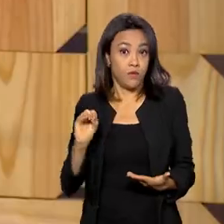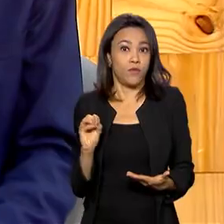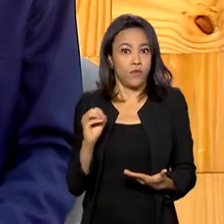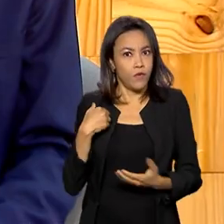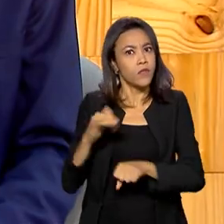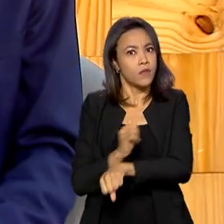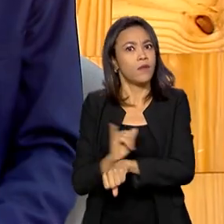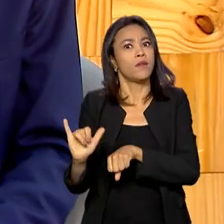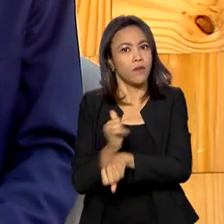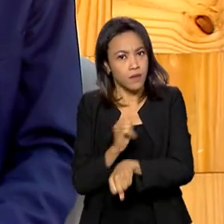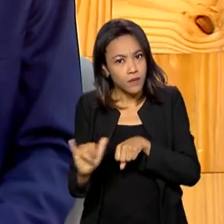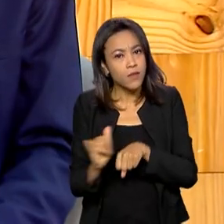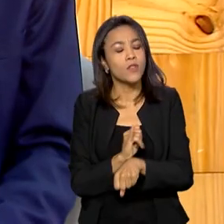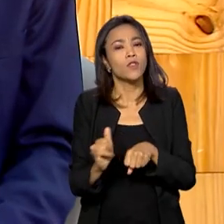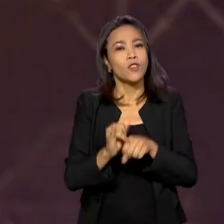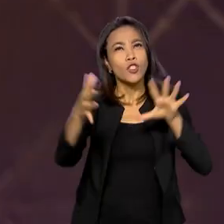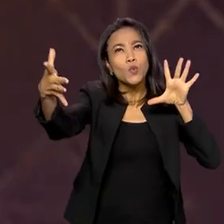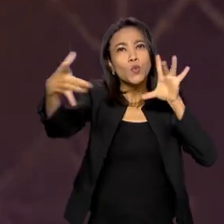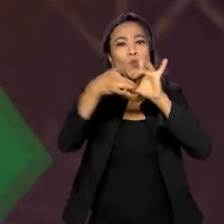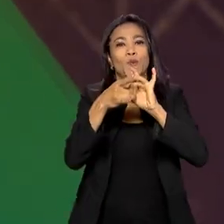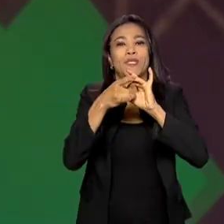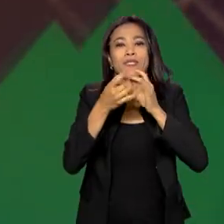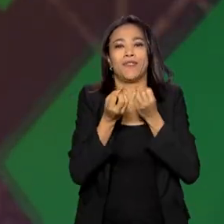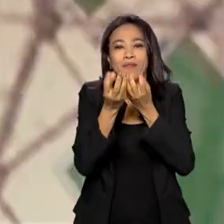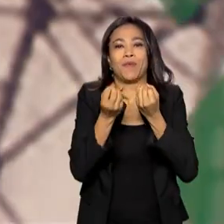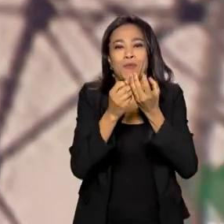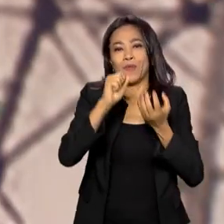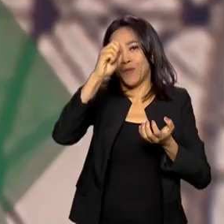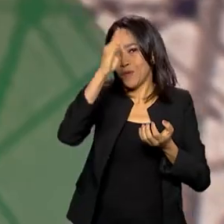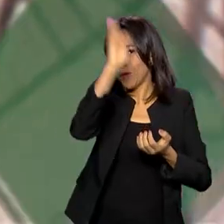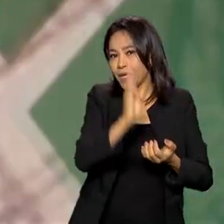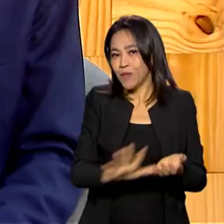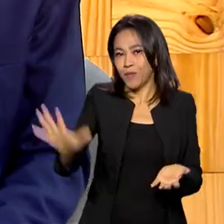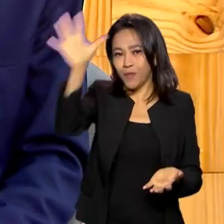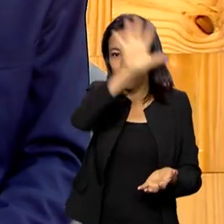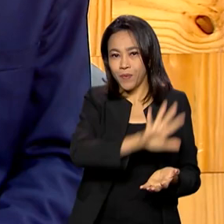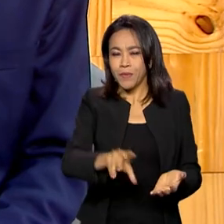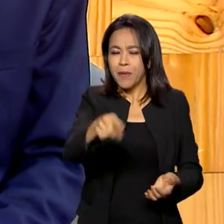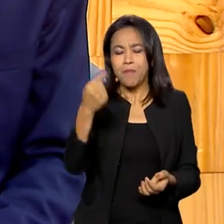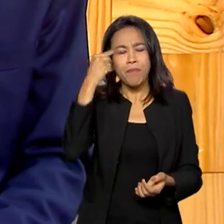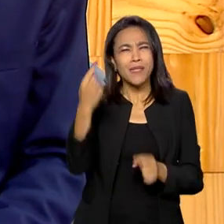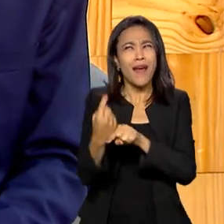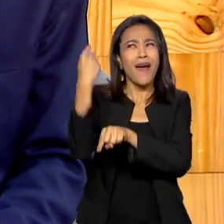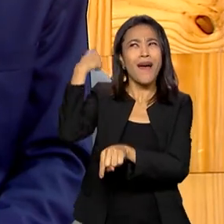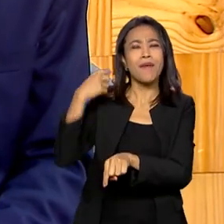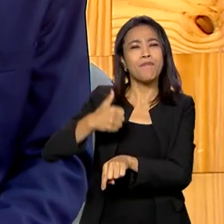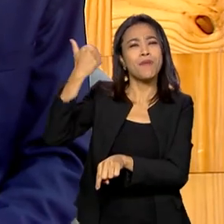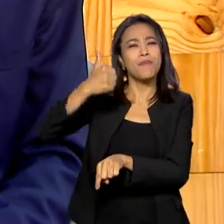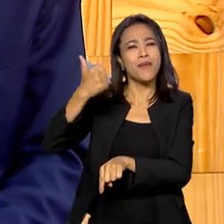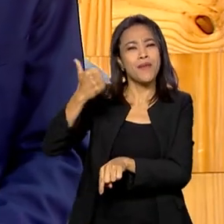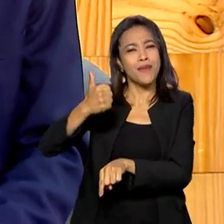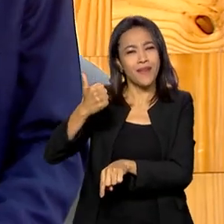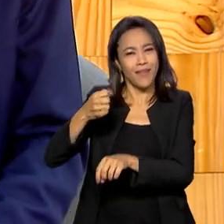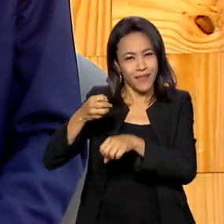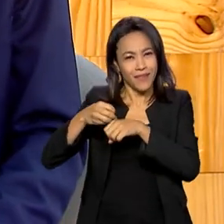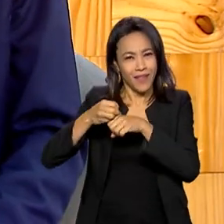estratégico de promover a integração nacional. Se a gente pensar naquela primeira transmissão, no 7 de setembro de 1922,